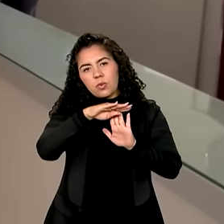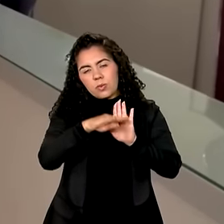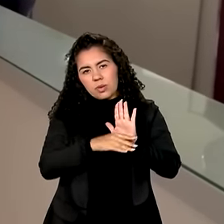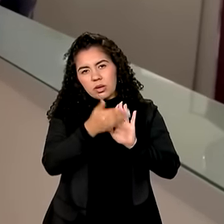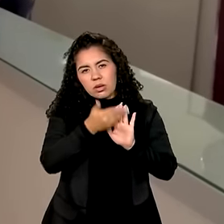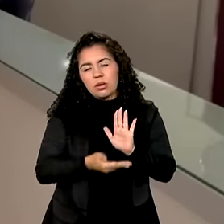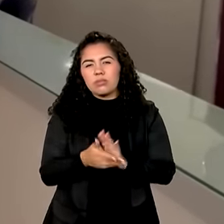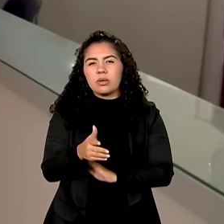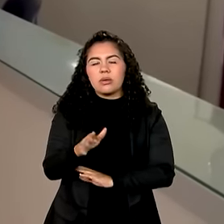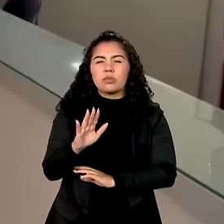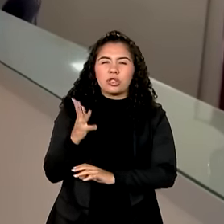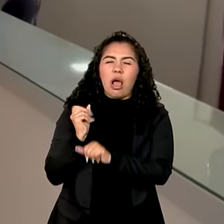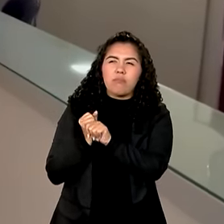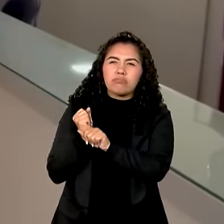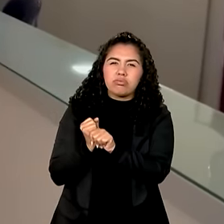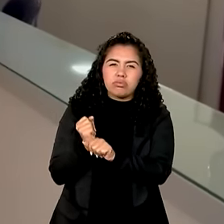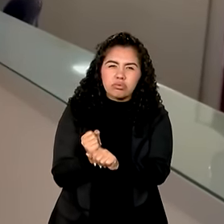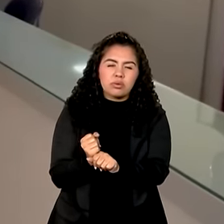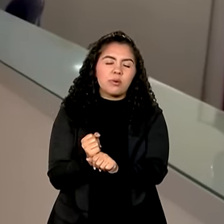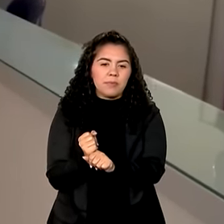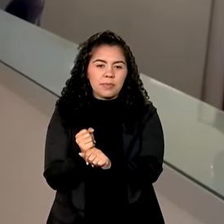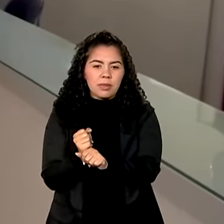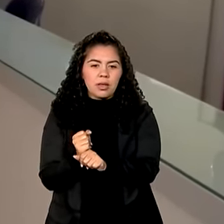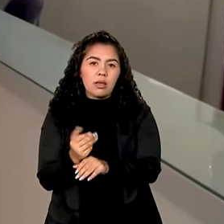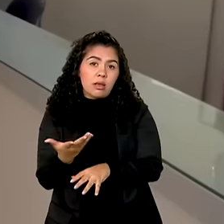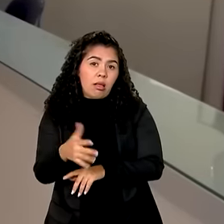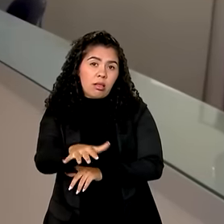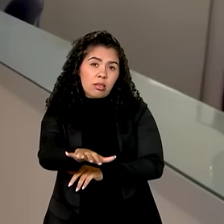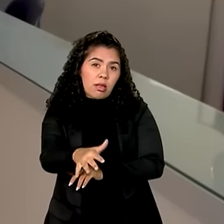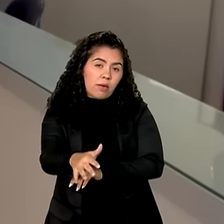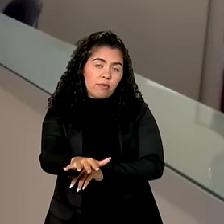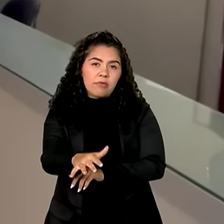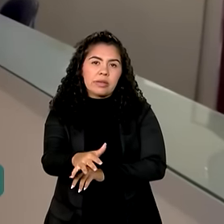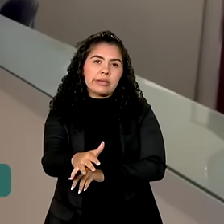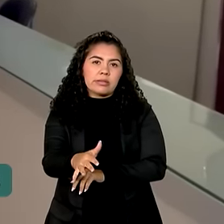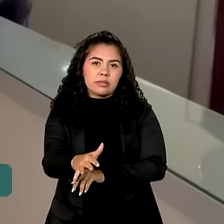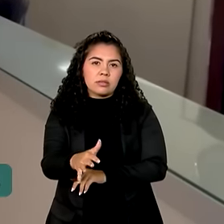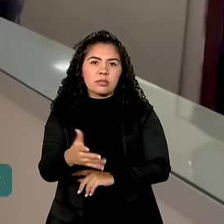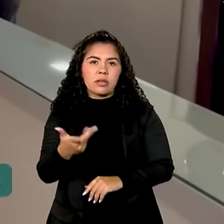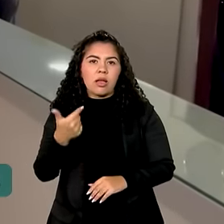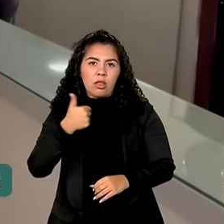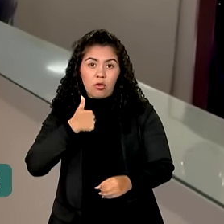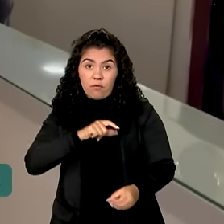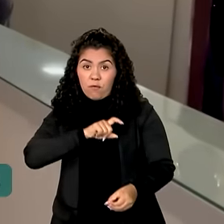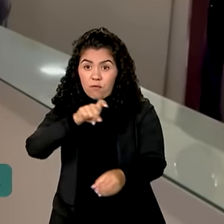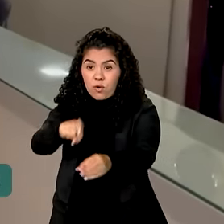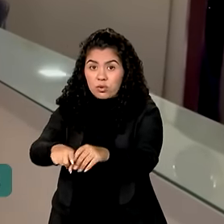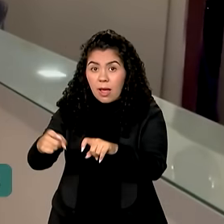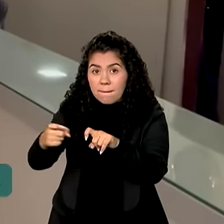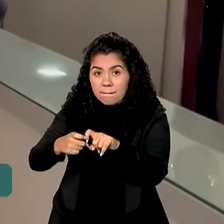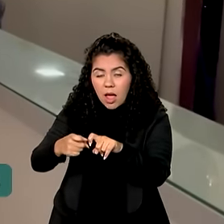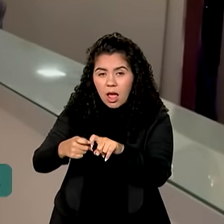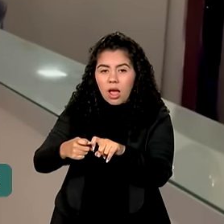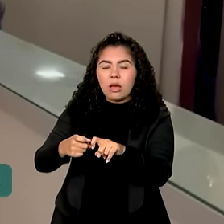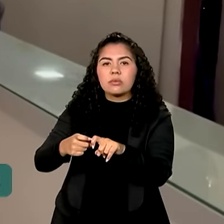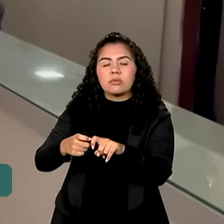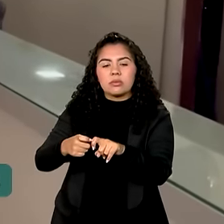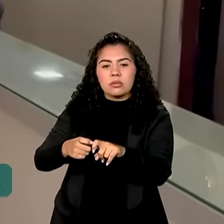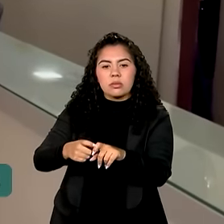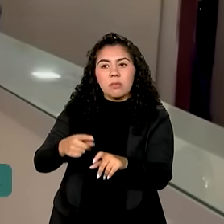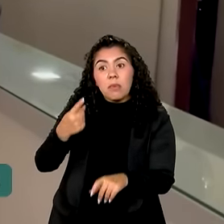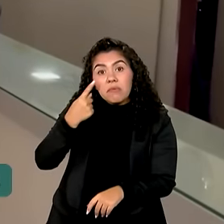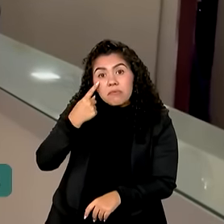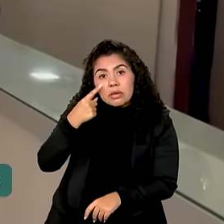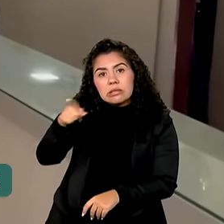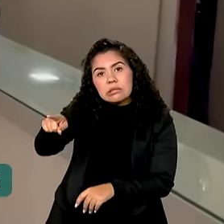que é 25. E talvez eu vou voltar no médico para ver se ele